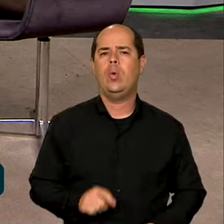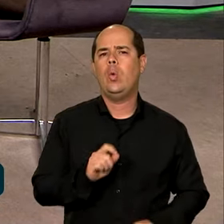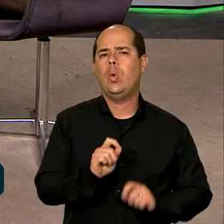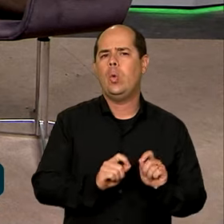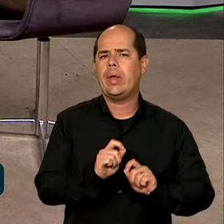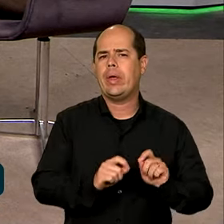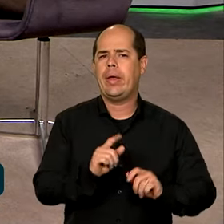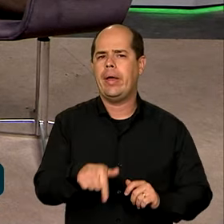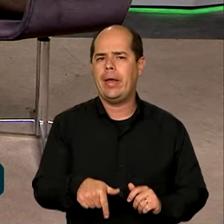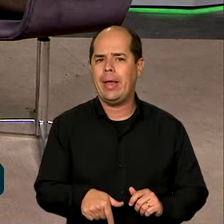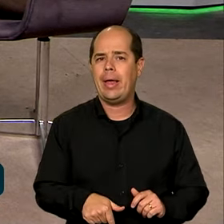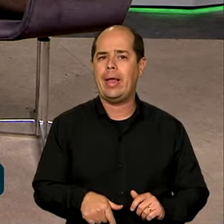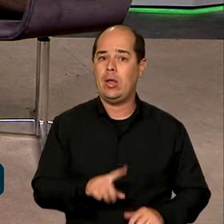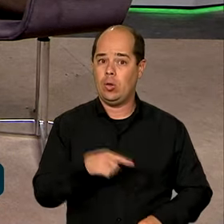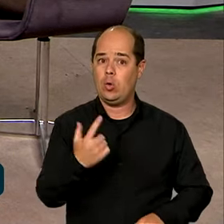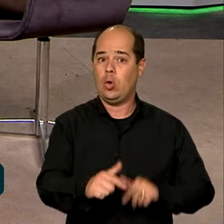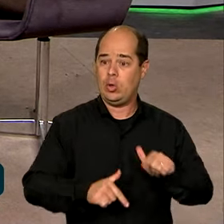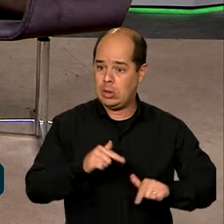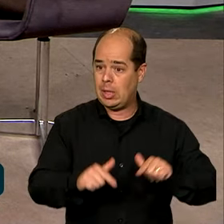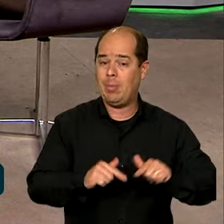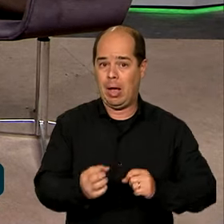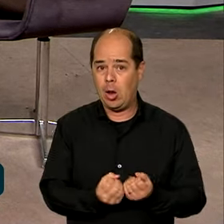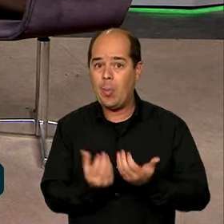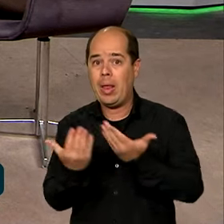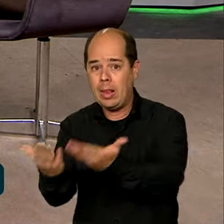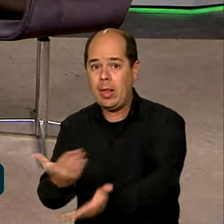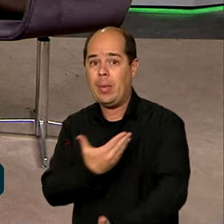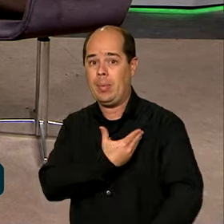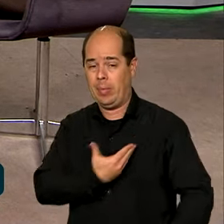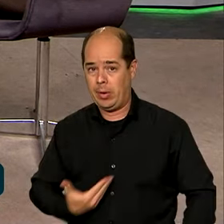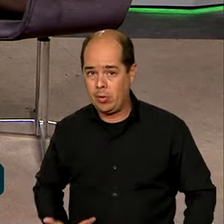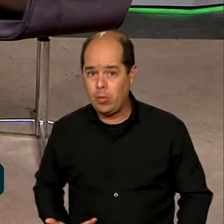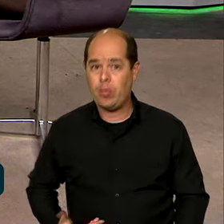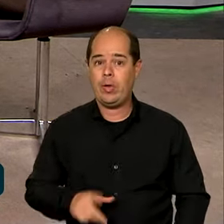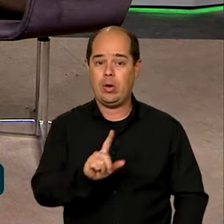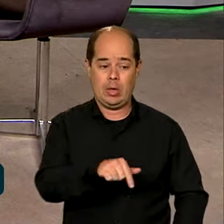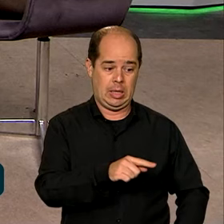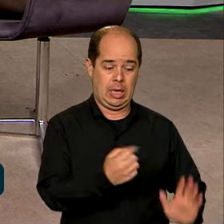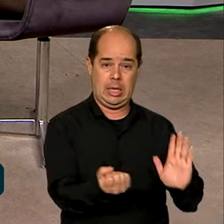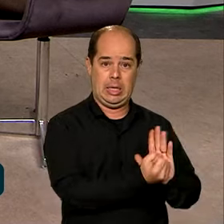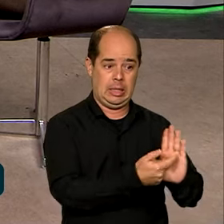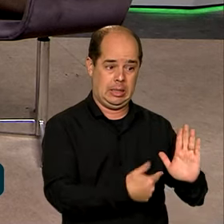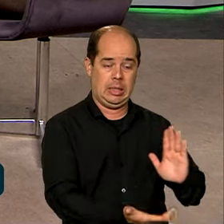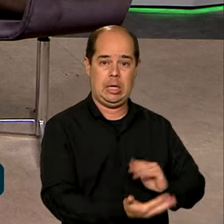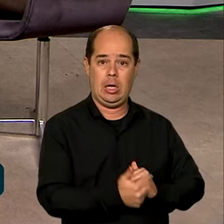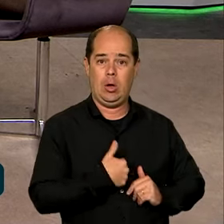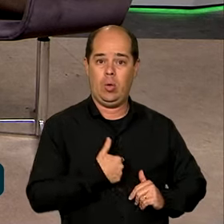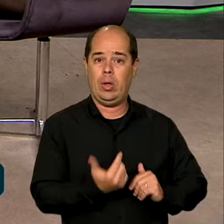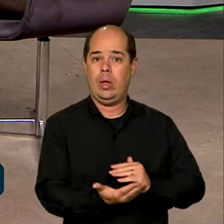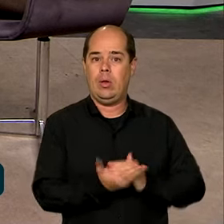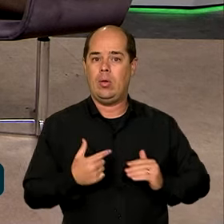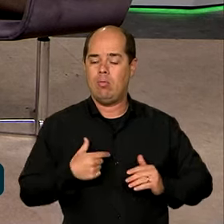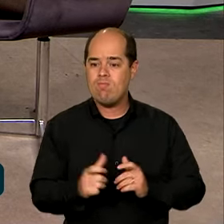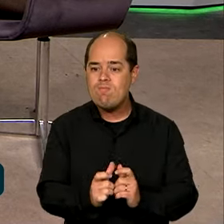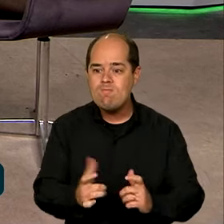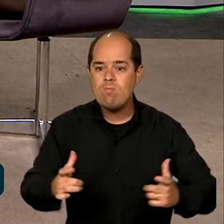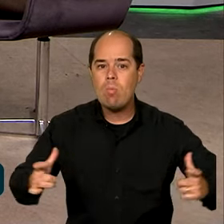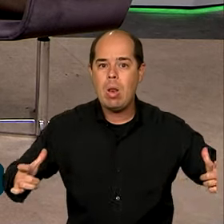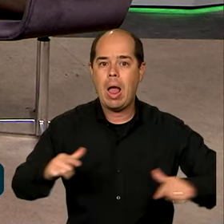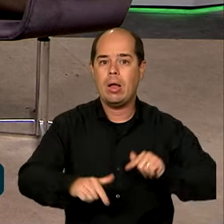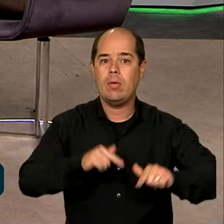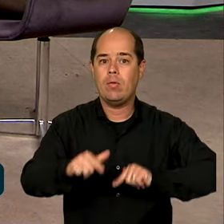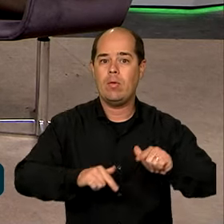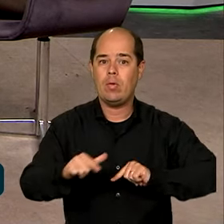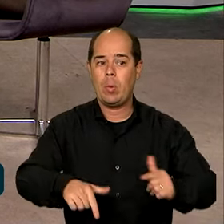nessa comunidade e onde está nos credenciando a ampliar essa prestação de serviço para outros órgãos da